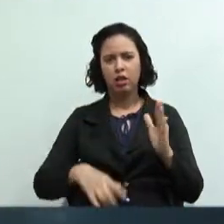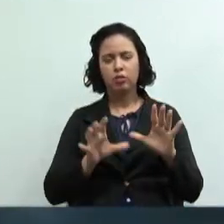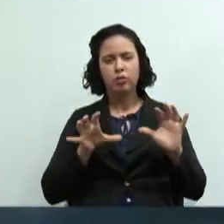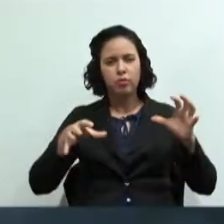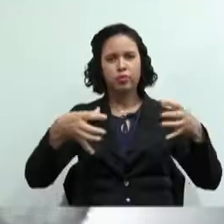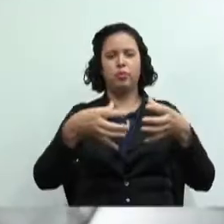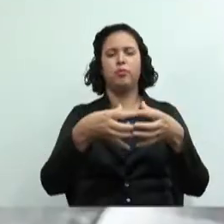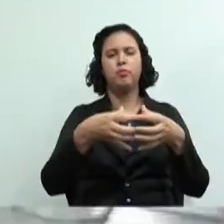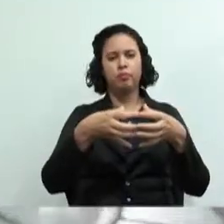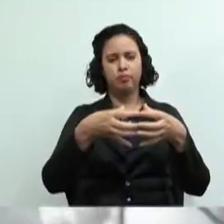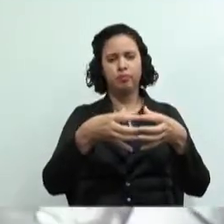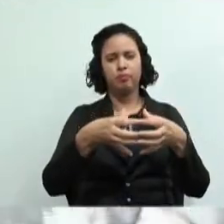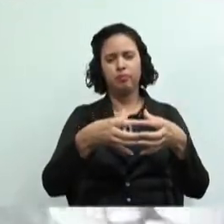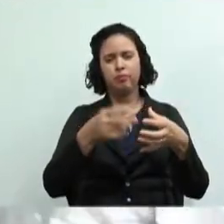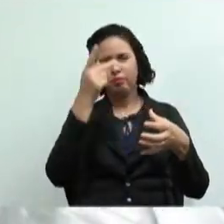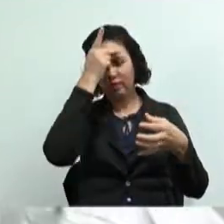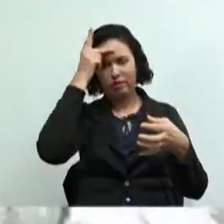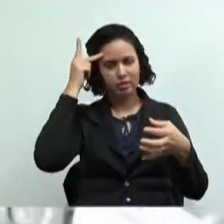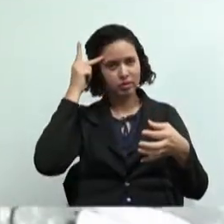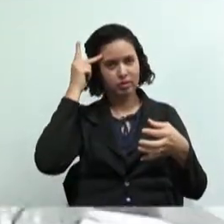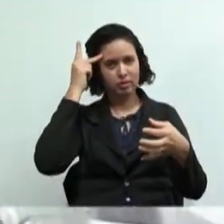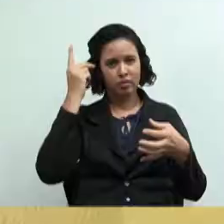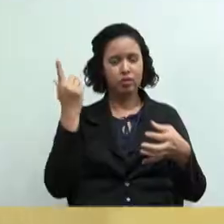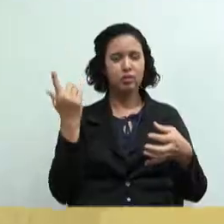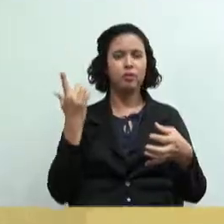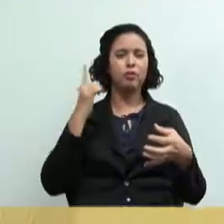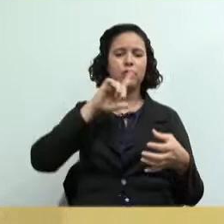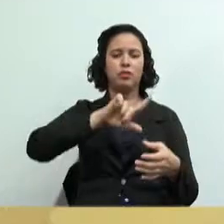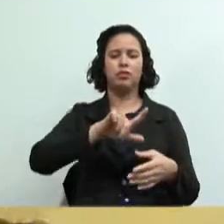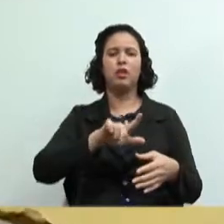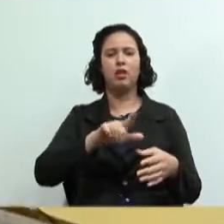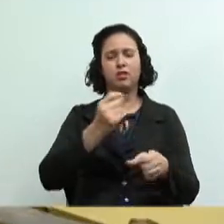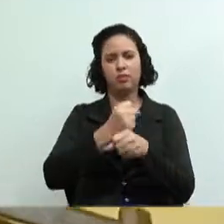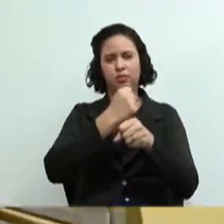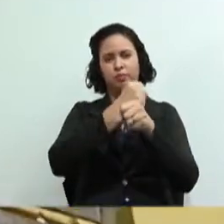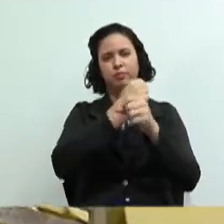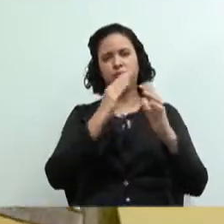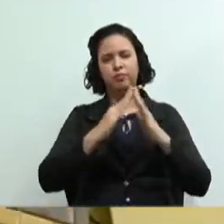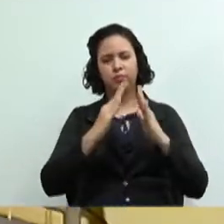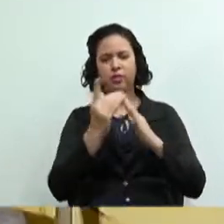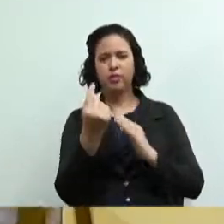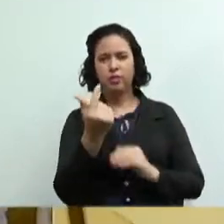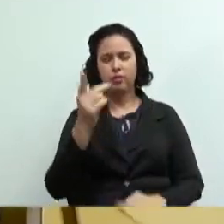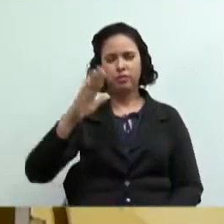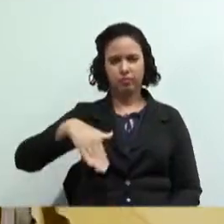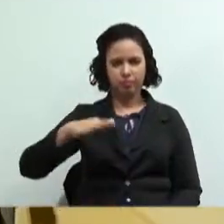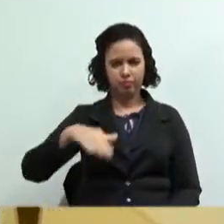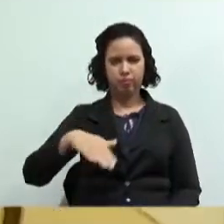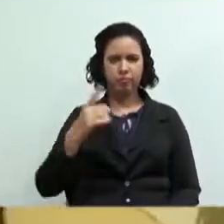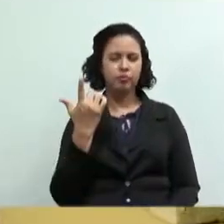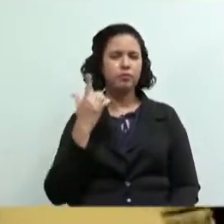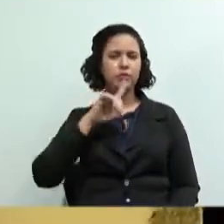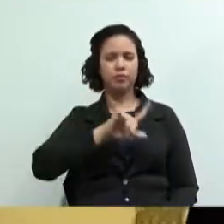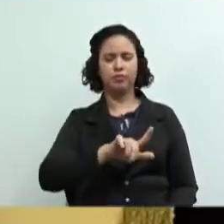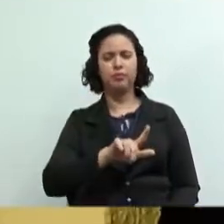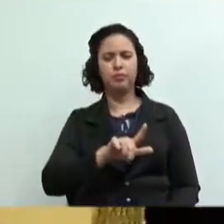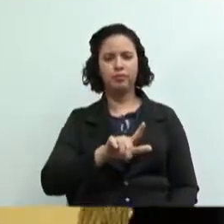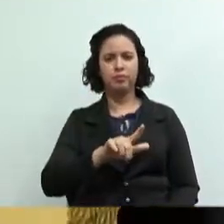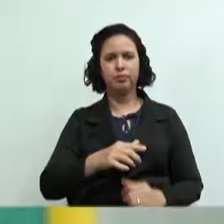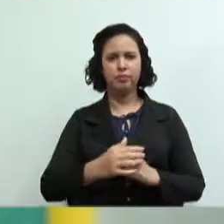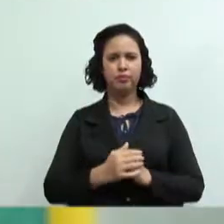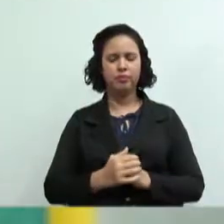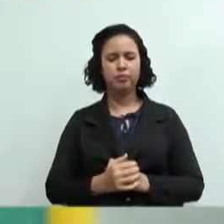como o da dona Claudete, e em conjunto, planejam e constroem casas com custos mais acessíveis aos seus cooperados.